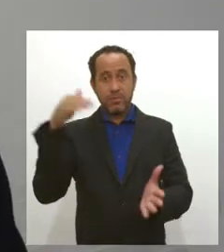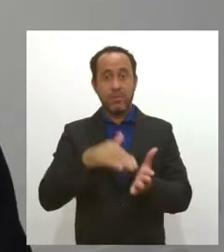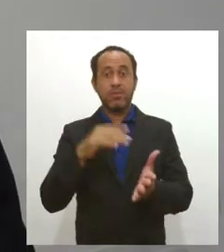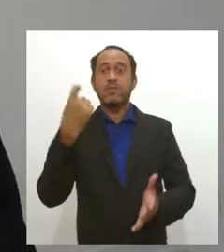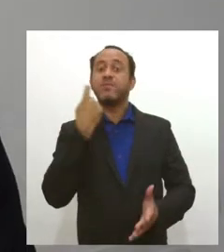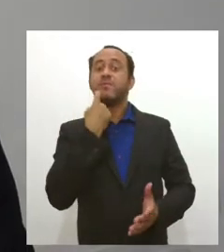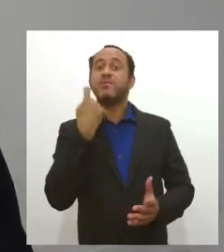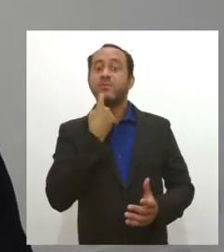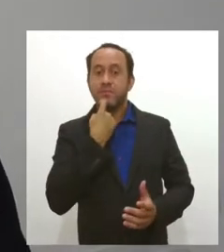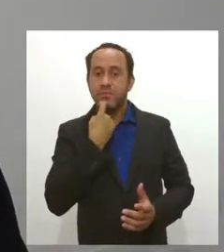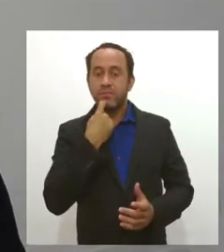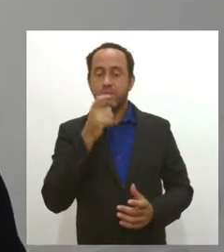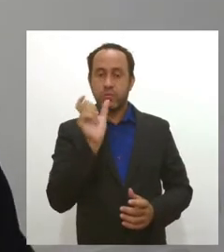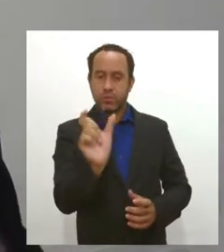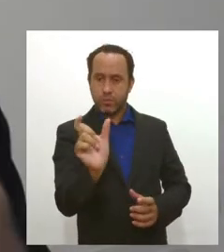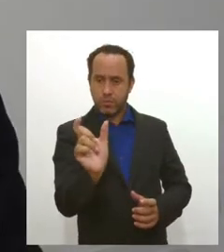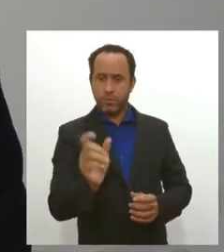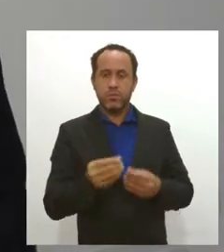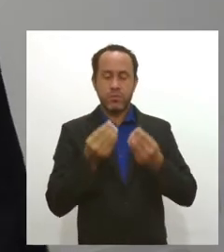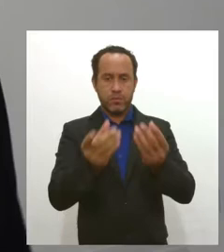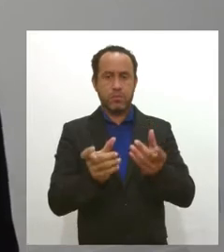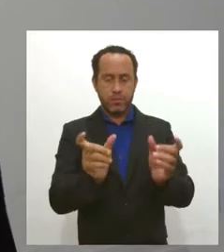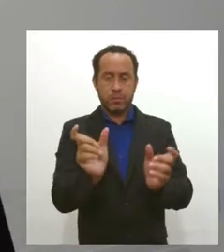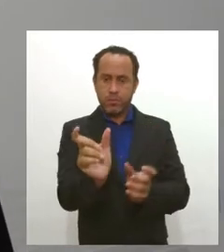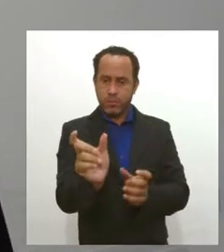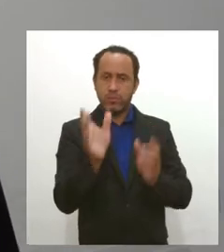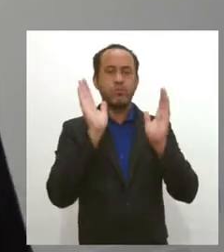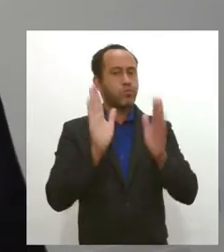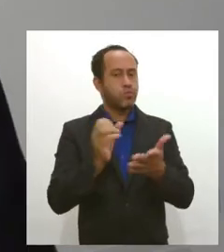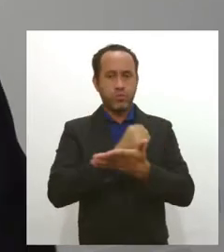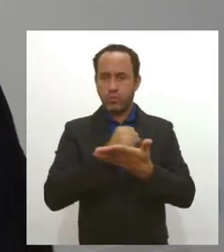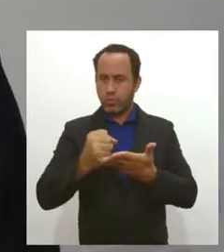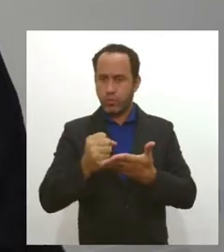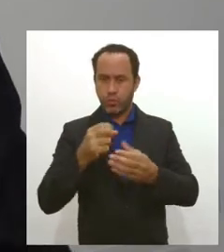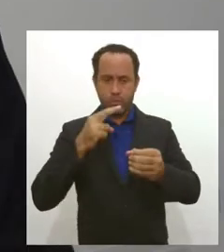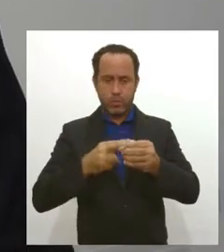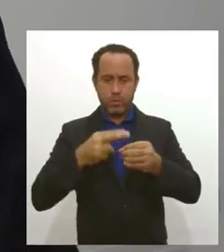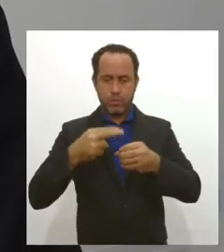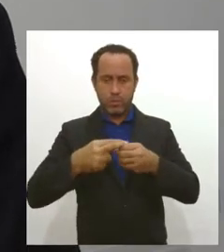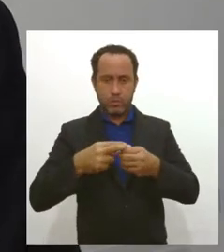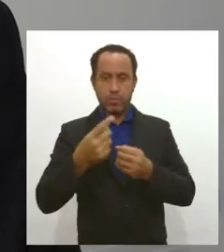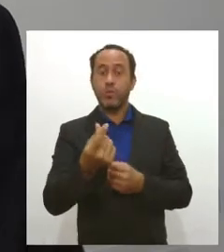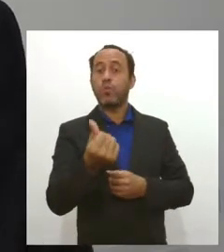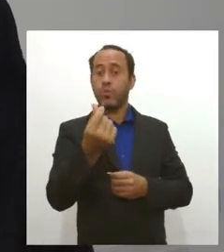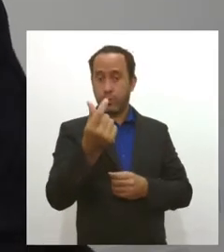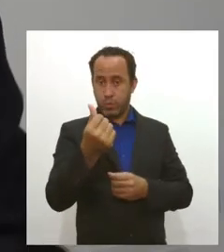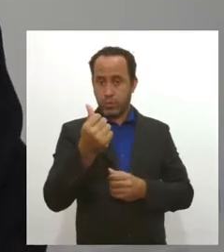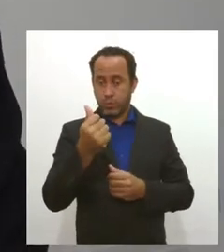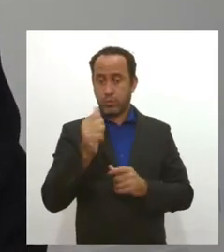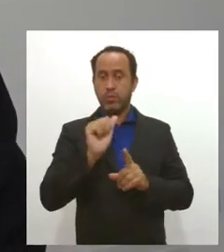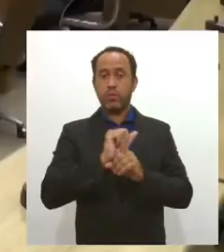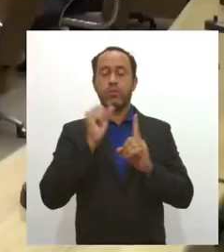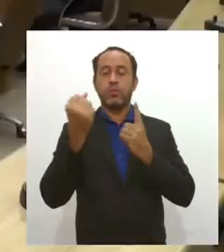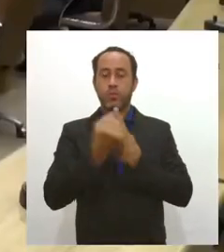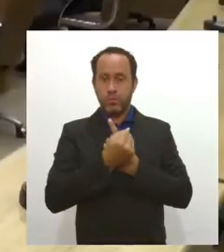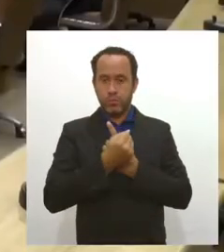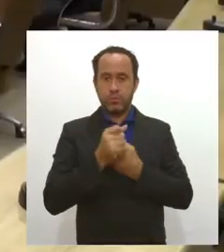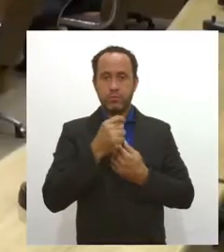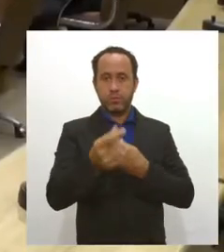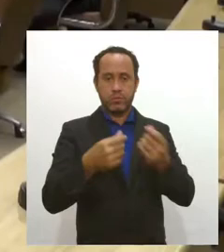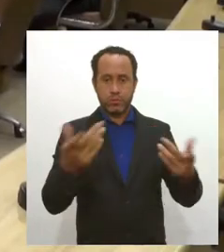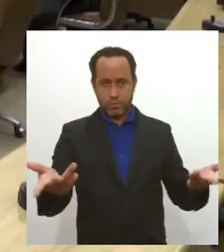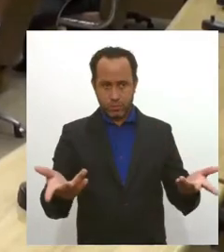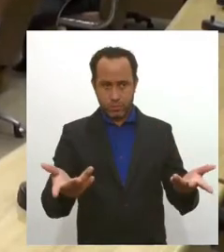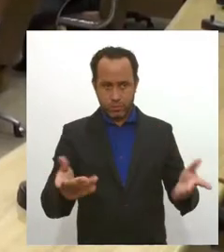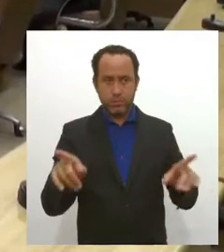-feira, os cartões já foram enviados, carregados para os municípios. E a Secretaria de Assistência Social de cada município fará a entrega. Ainda durante a